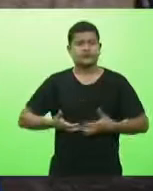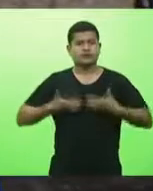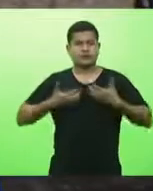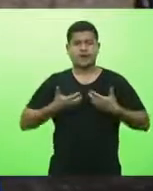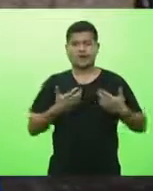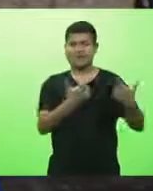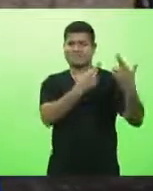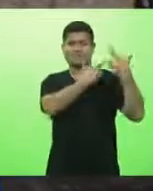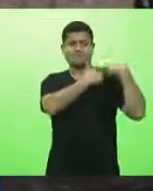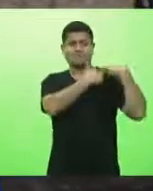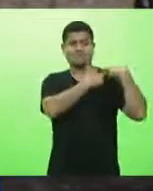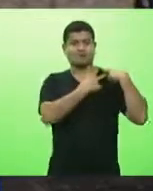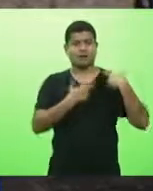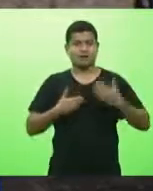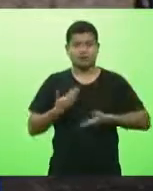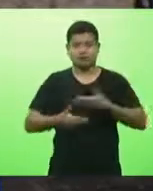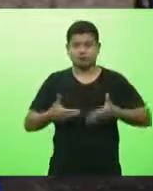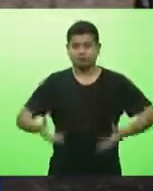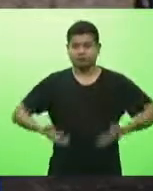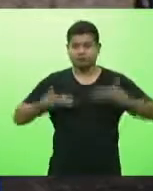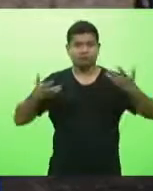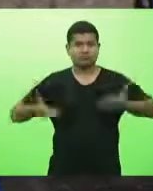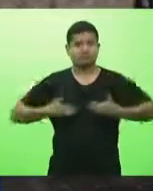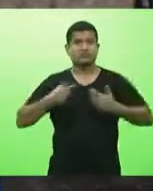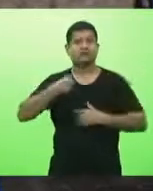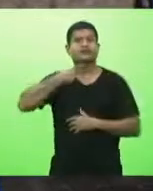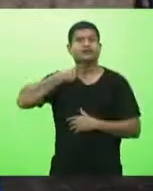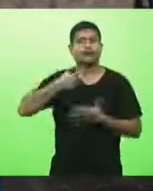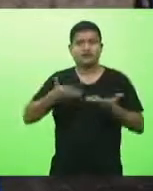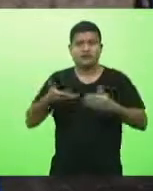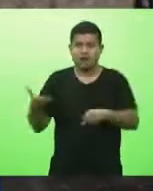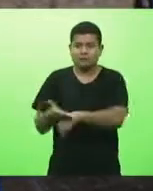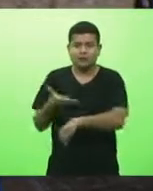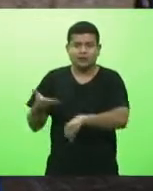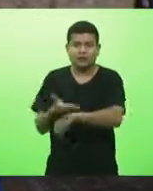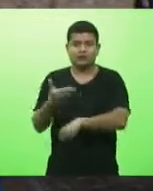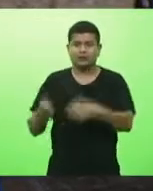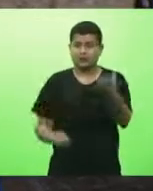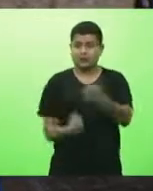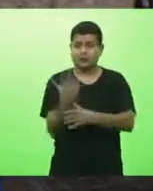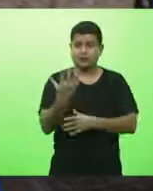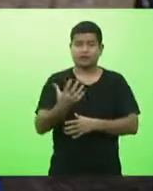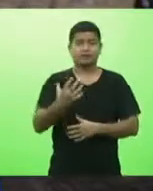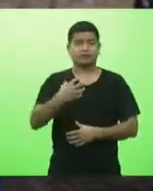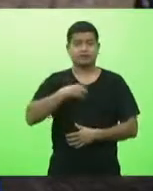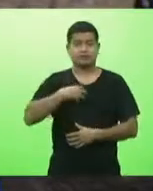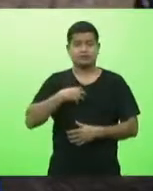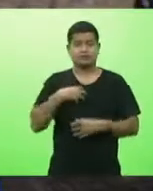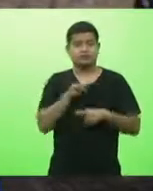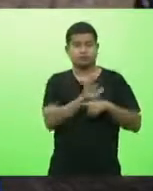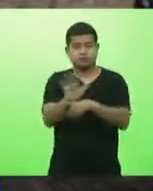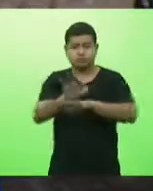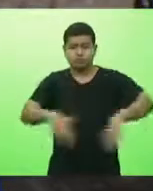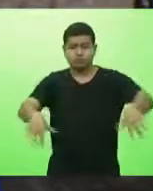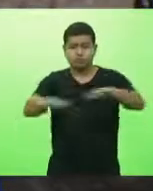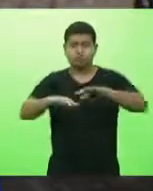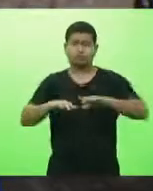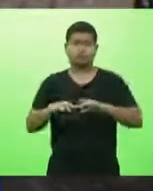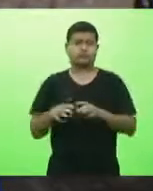fermenta a vontade de participar da criação de um sentimento coletivo sem